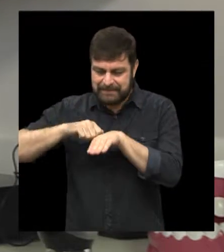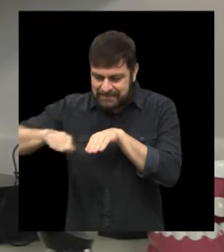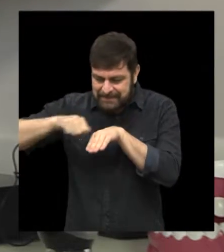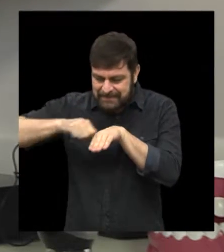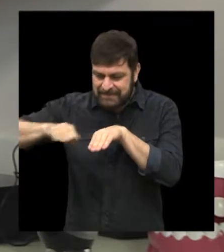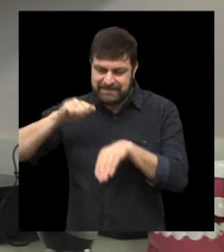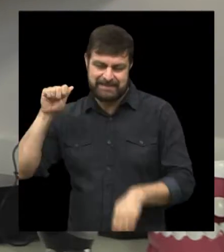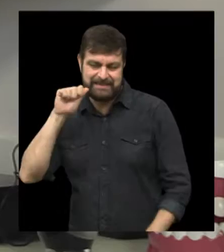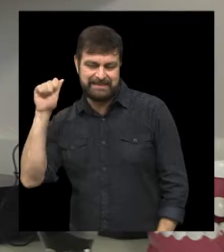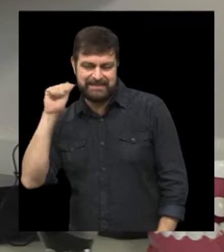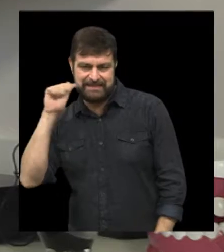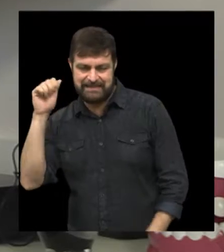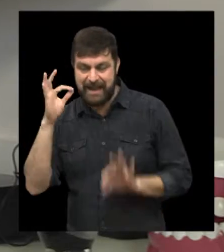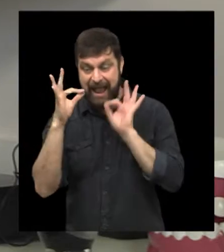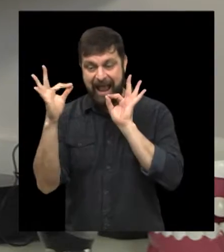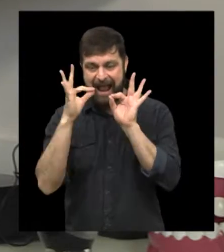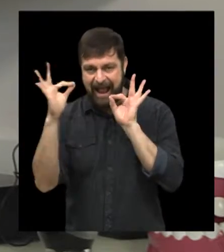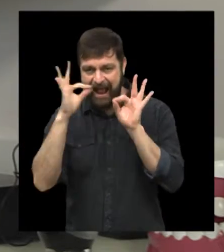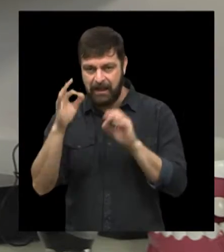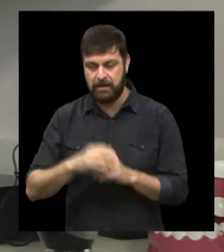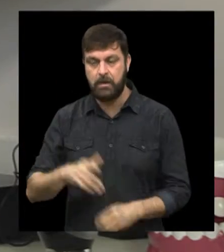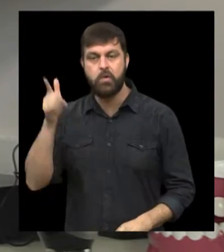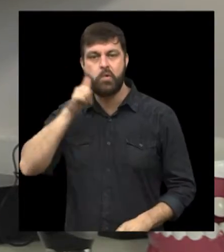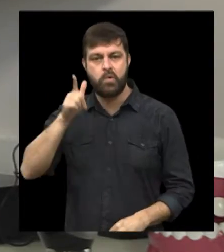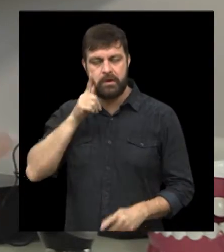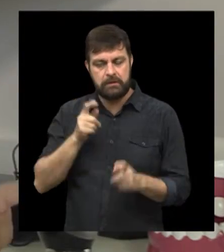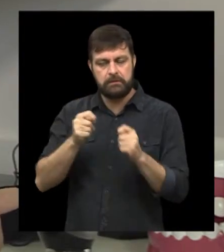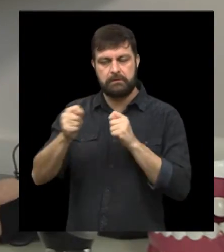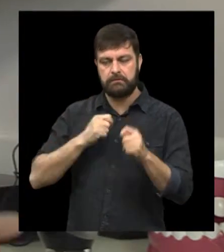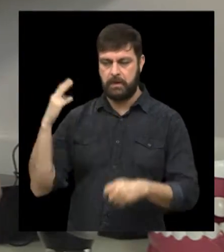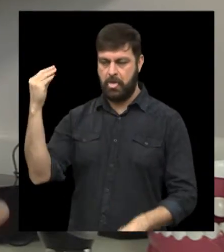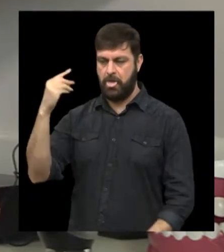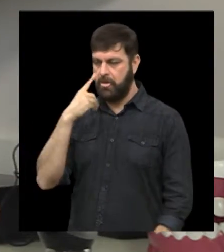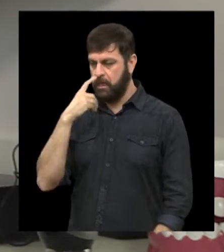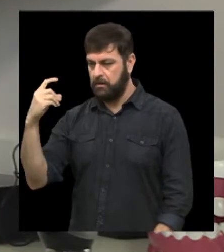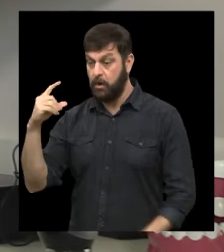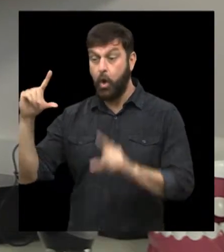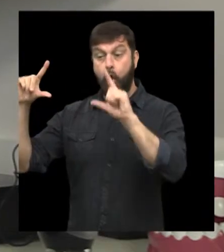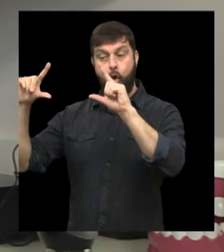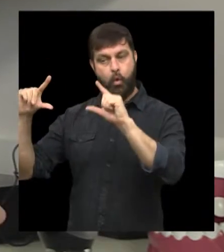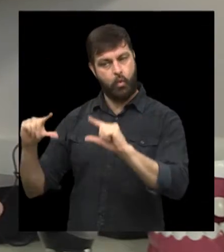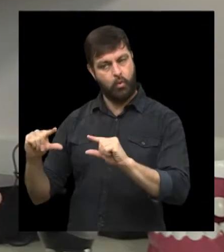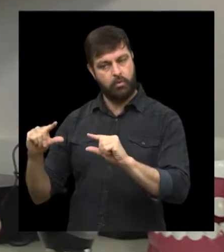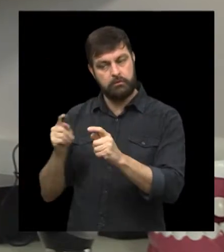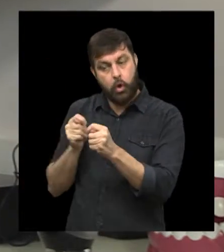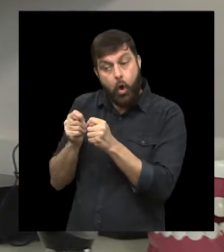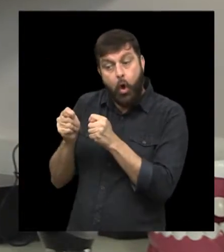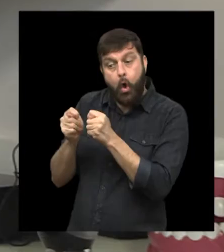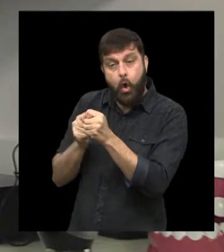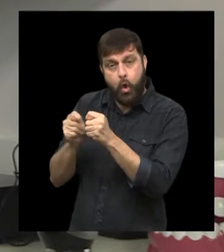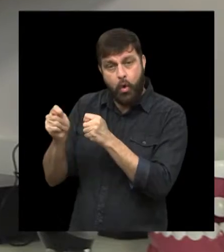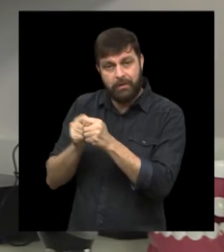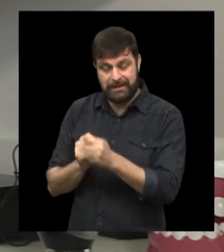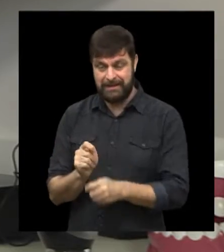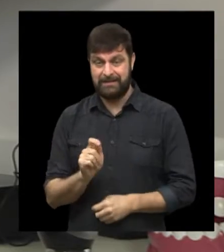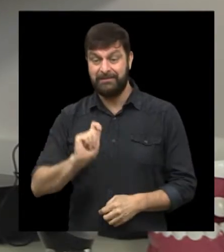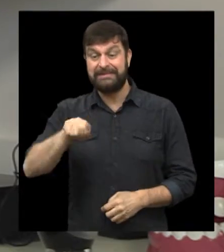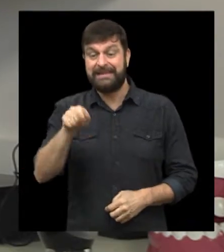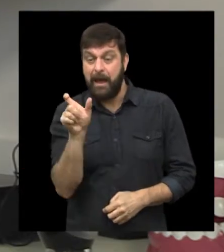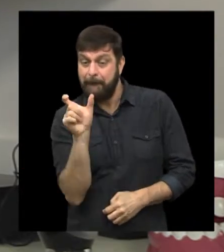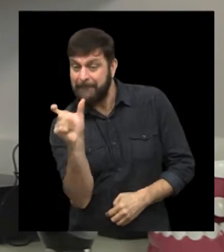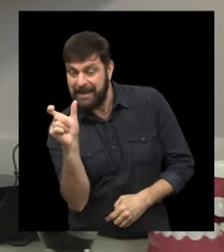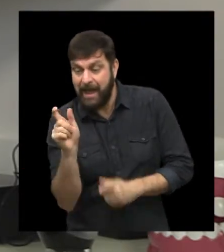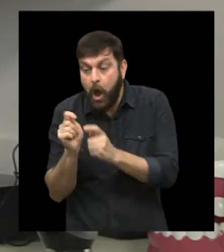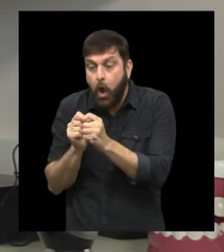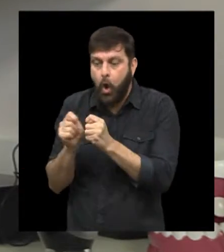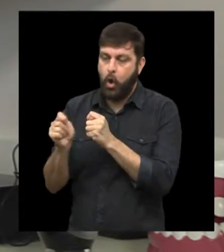principais causas da halitose. E aí você consegue controlar o mau hálito. Veja bem, controlar. A palavra-chave do mau hálito não